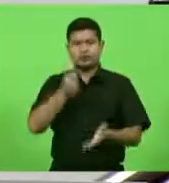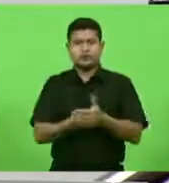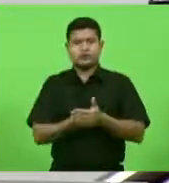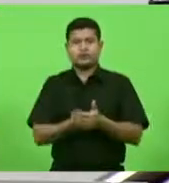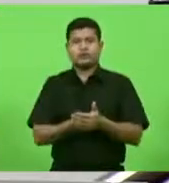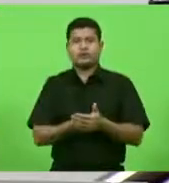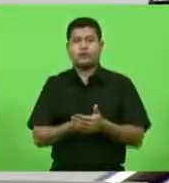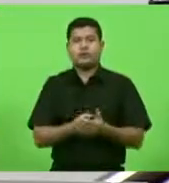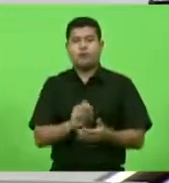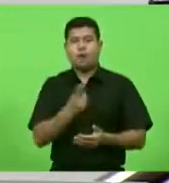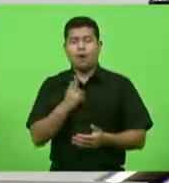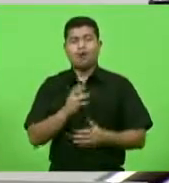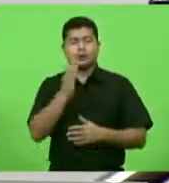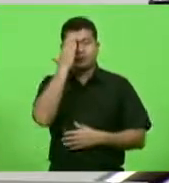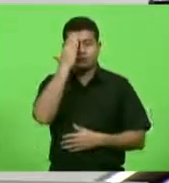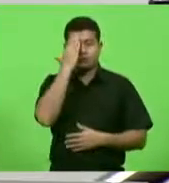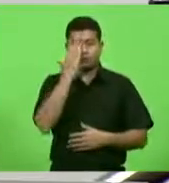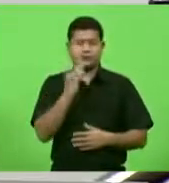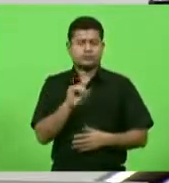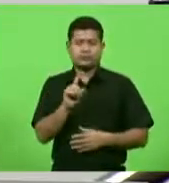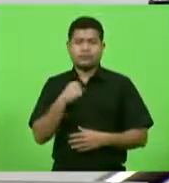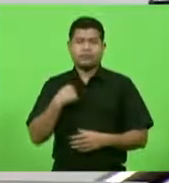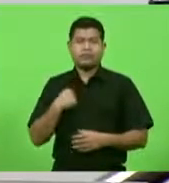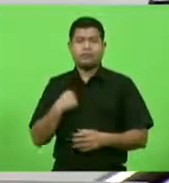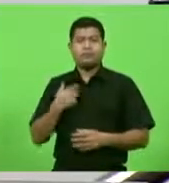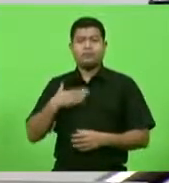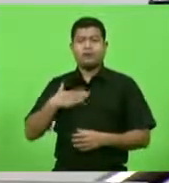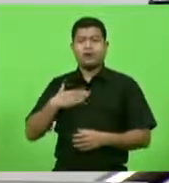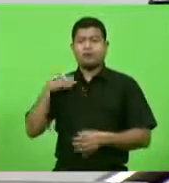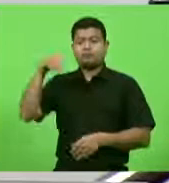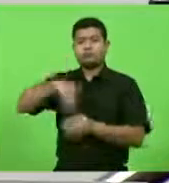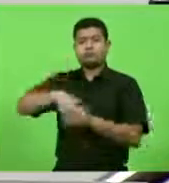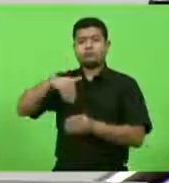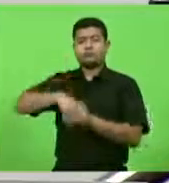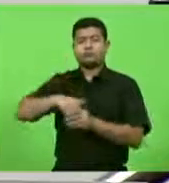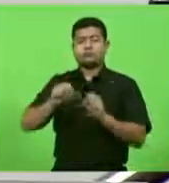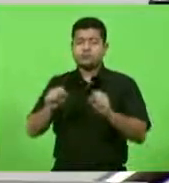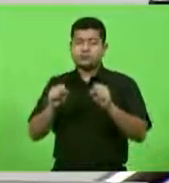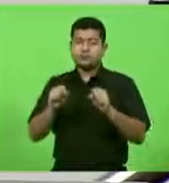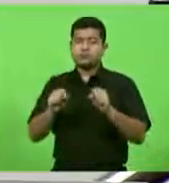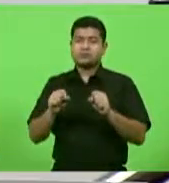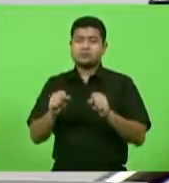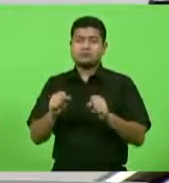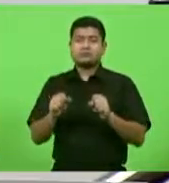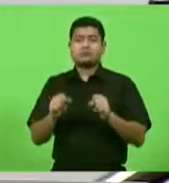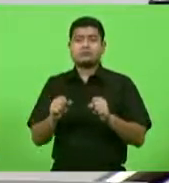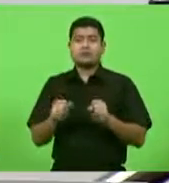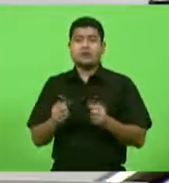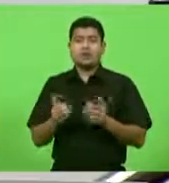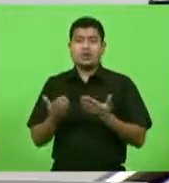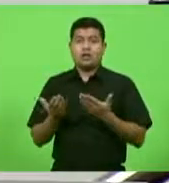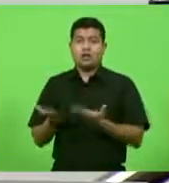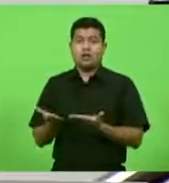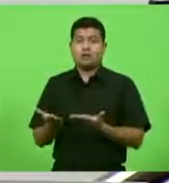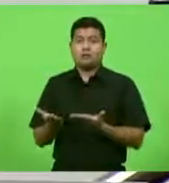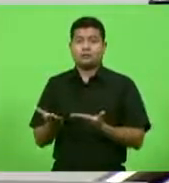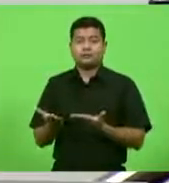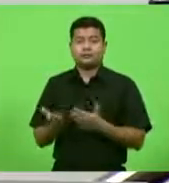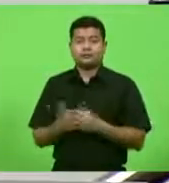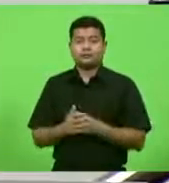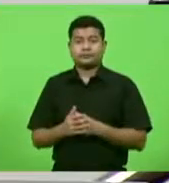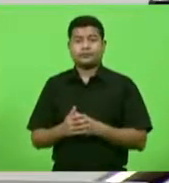a direção do meu voto meu voto poderia tranquilamente acaso assim